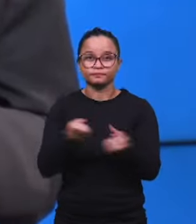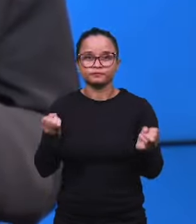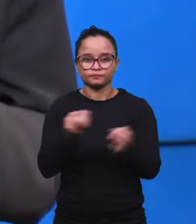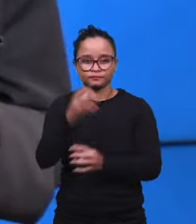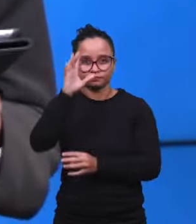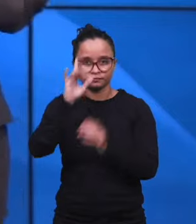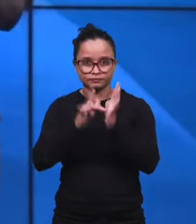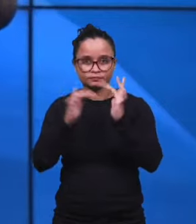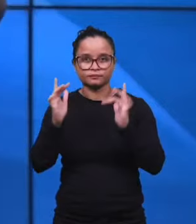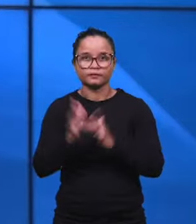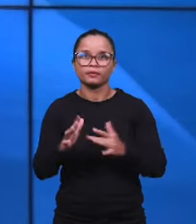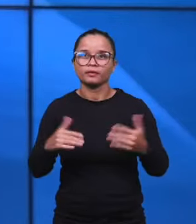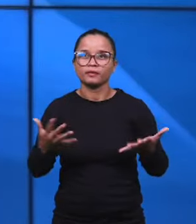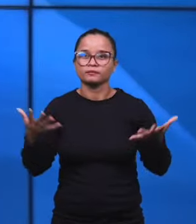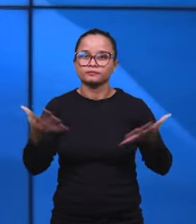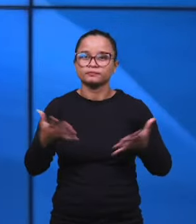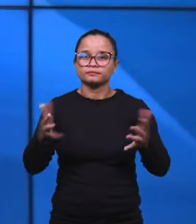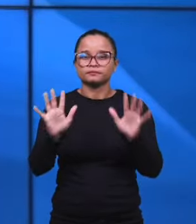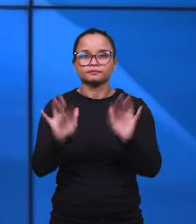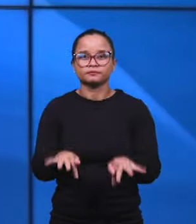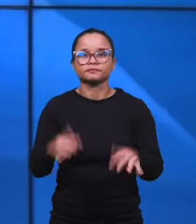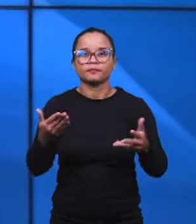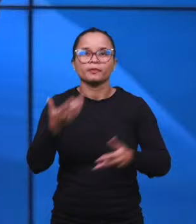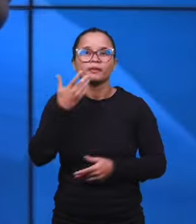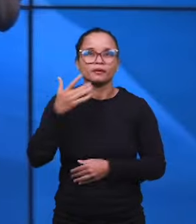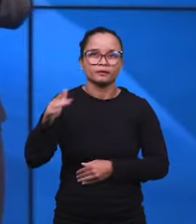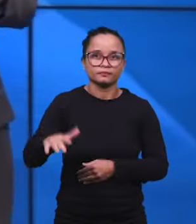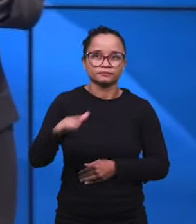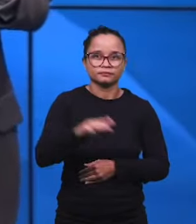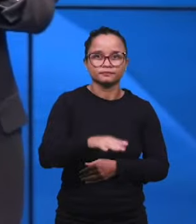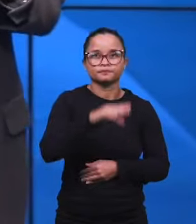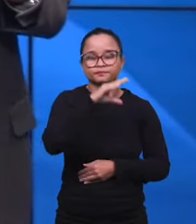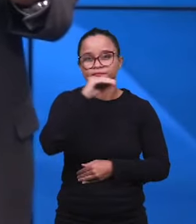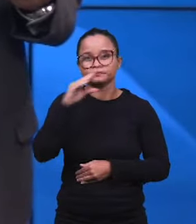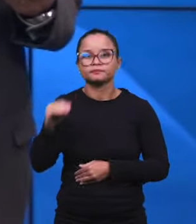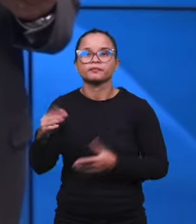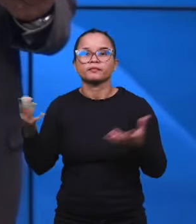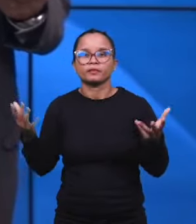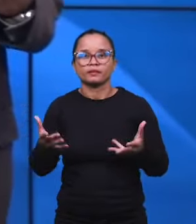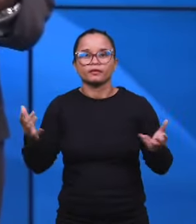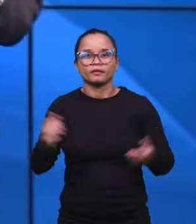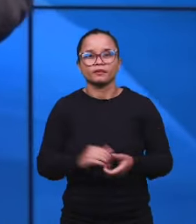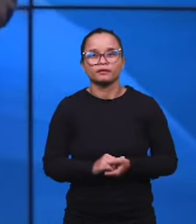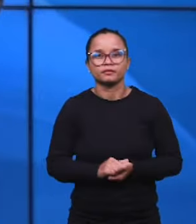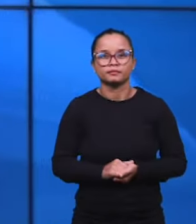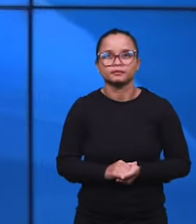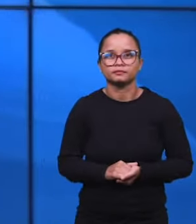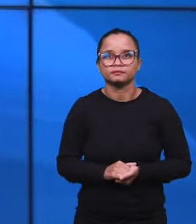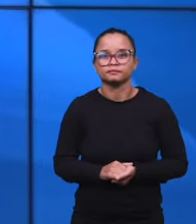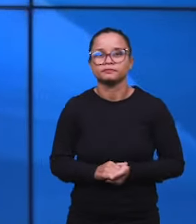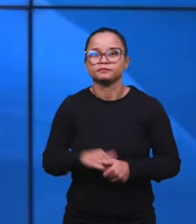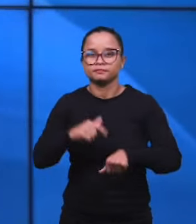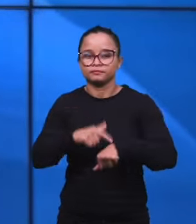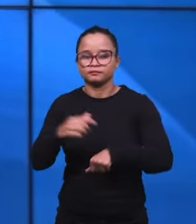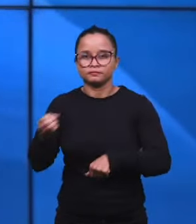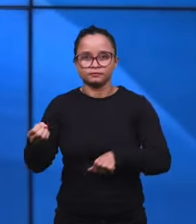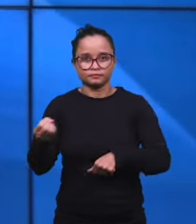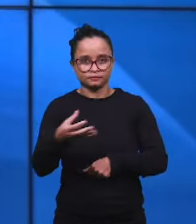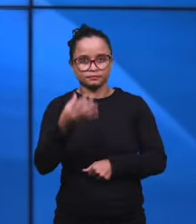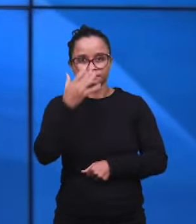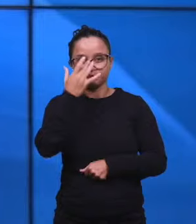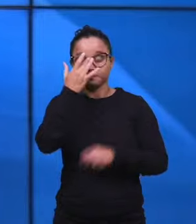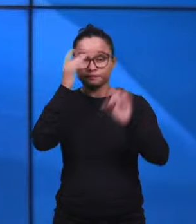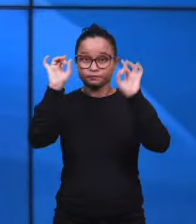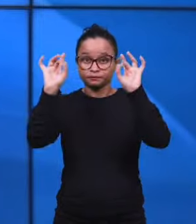Glória a Jesus. Mas agora eu quero finalizar esta parte das crianças intermediárias e adolescentes introduzindo aqui um novo momento